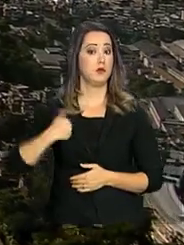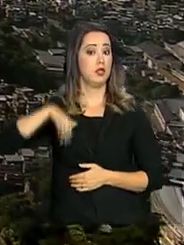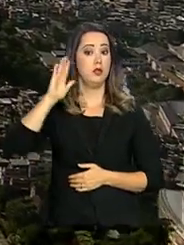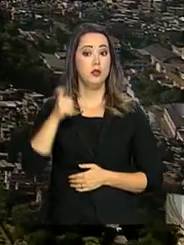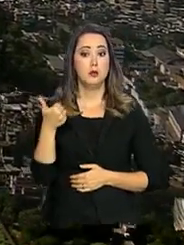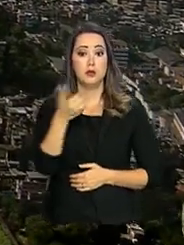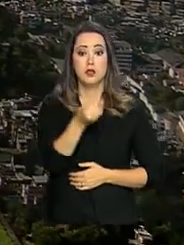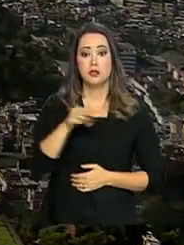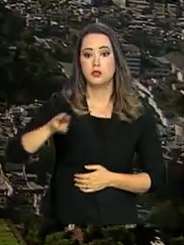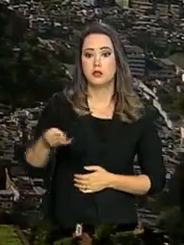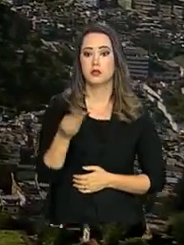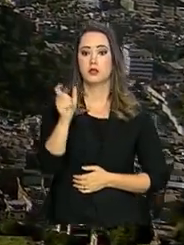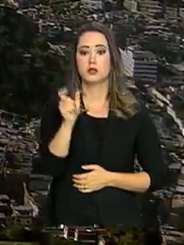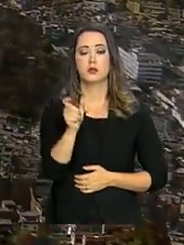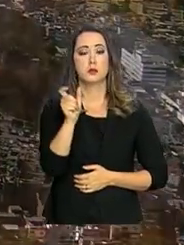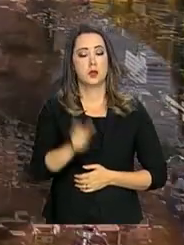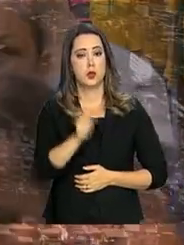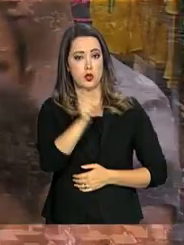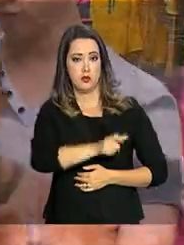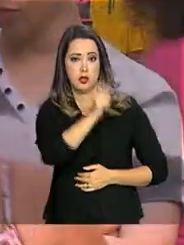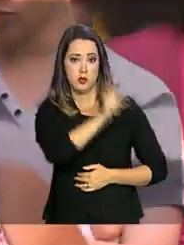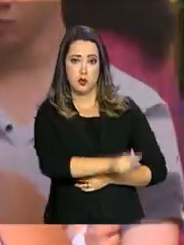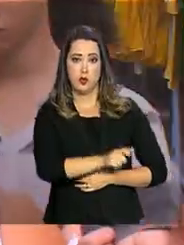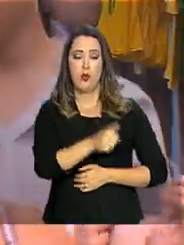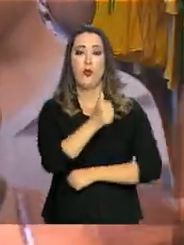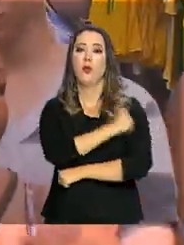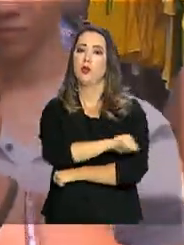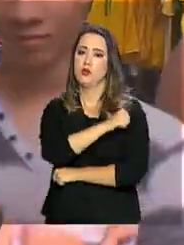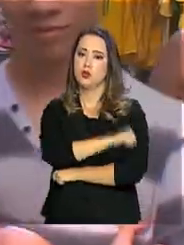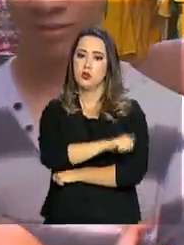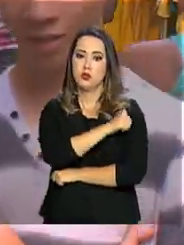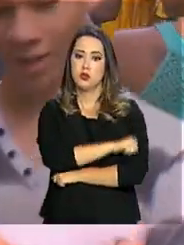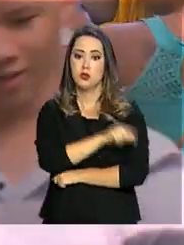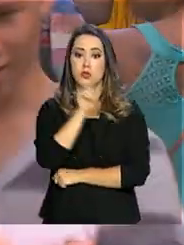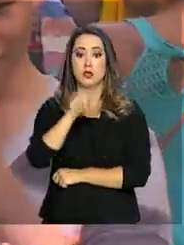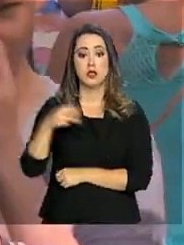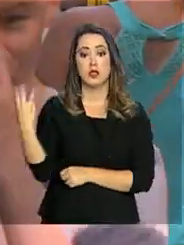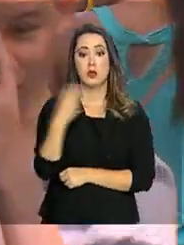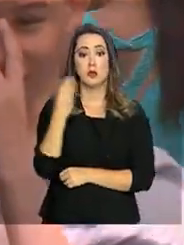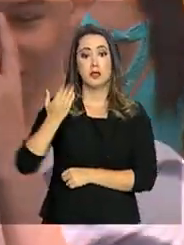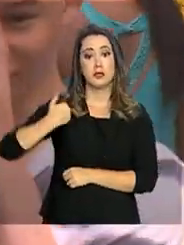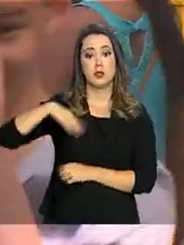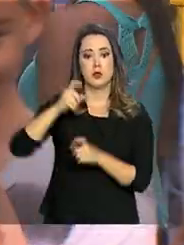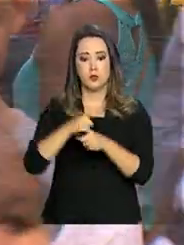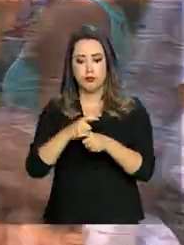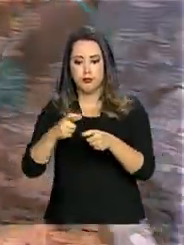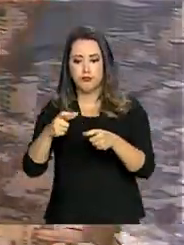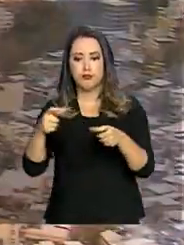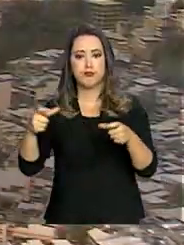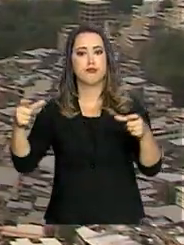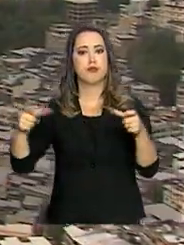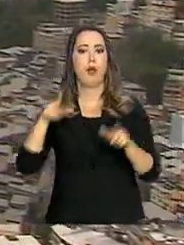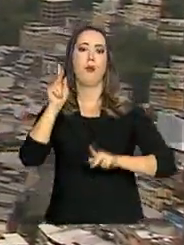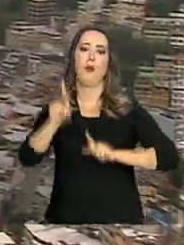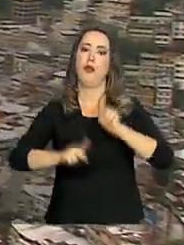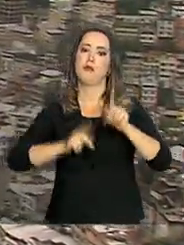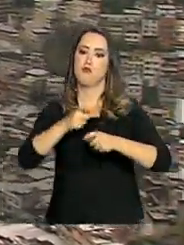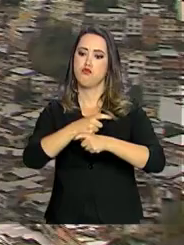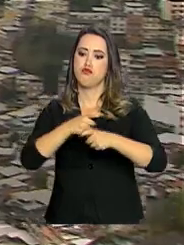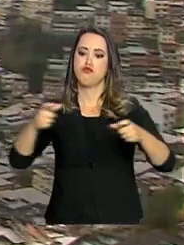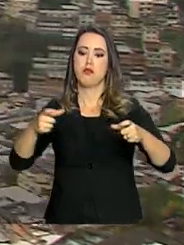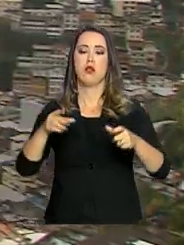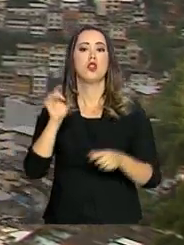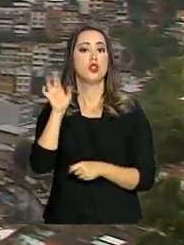16 milhões e 700 mil habitantes, o Estado do Rio de Janeiro é o terceiro maior do país em população. Só na capital